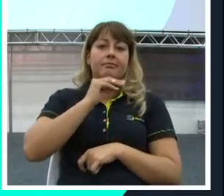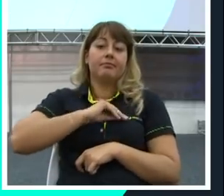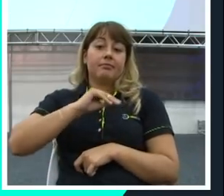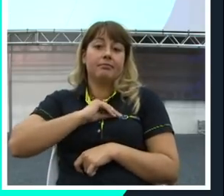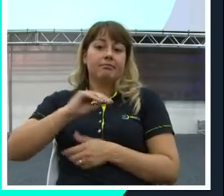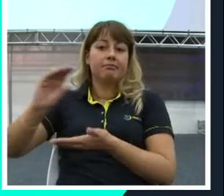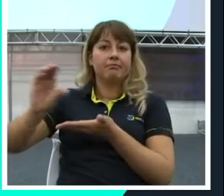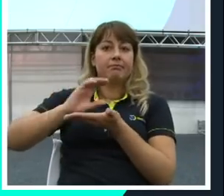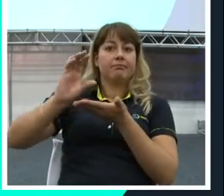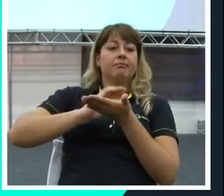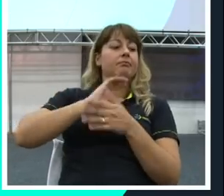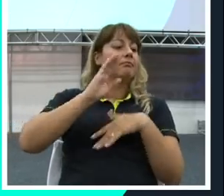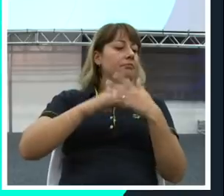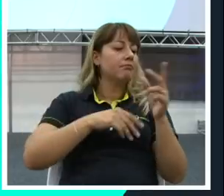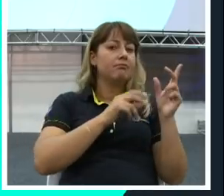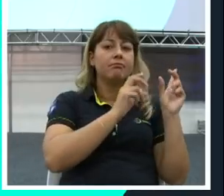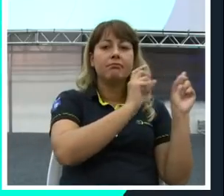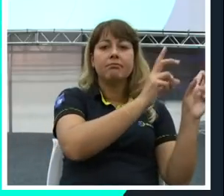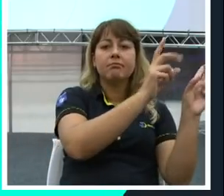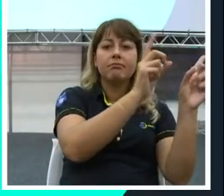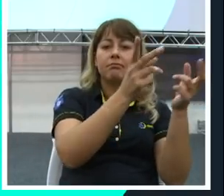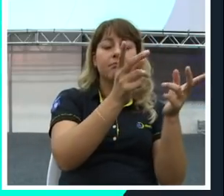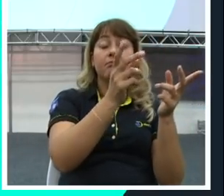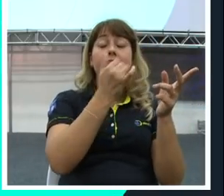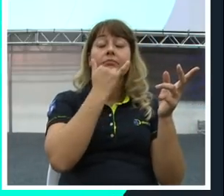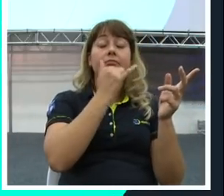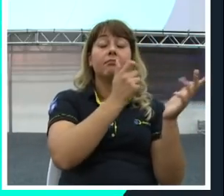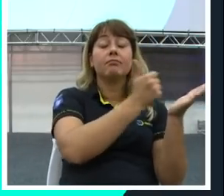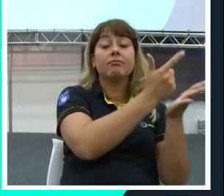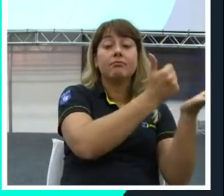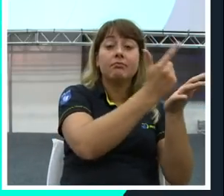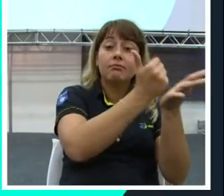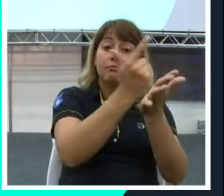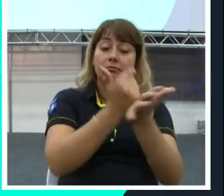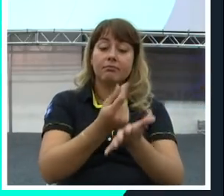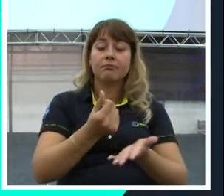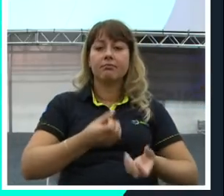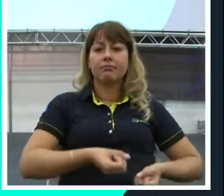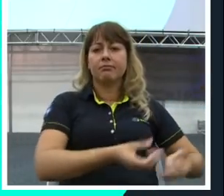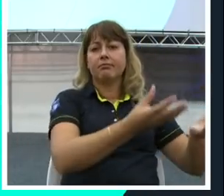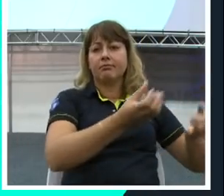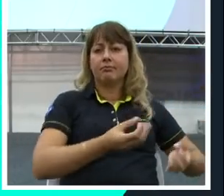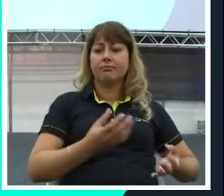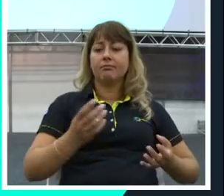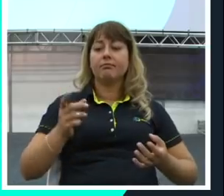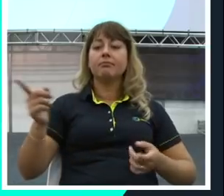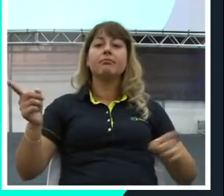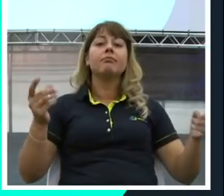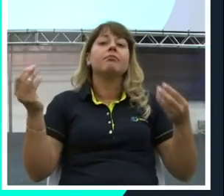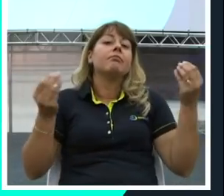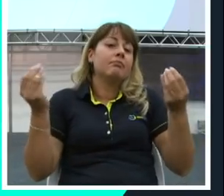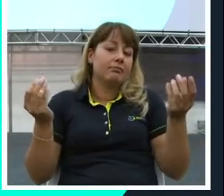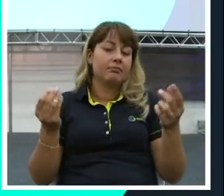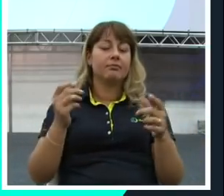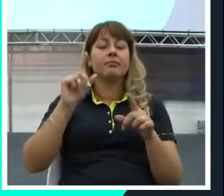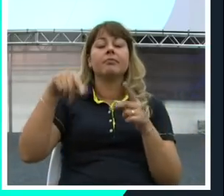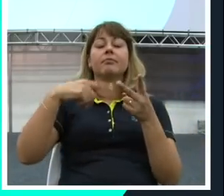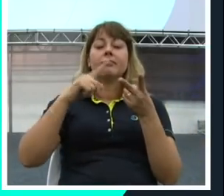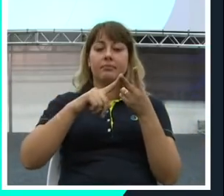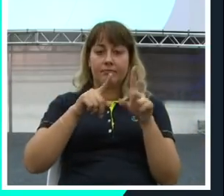e como eu ganho. Vai definir a minha riqueza. A segunda é multiplicar aquilo que eu ganhei.